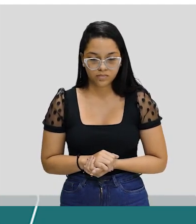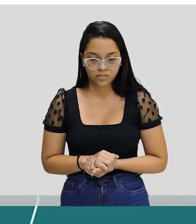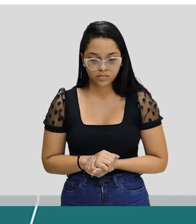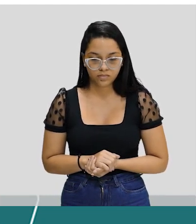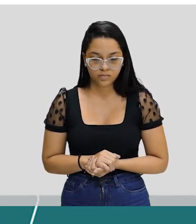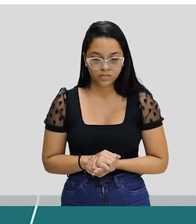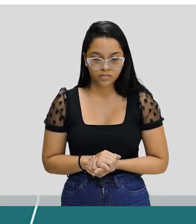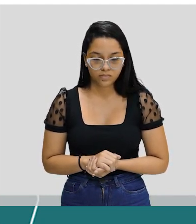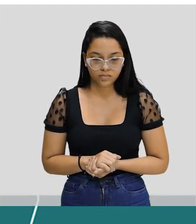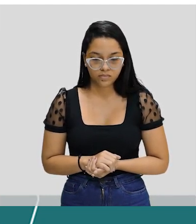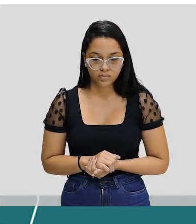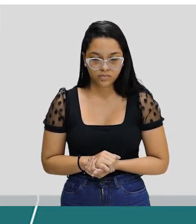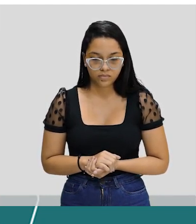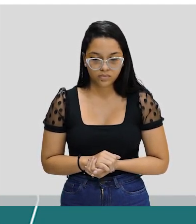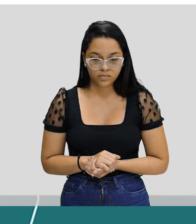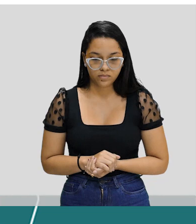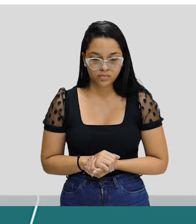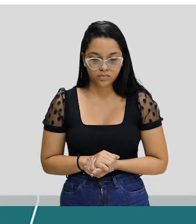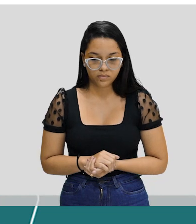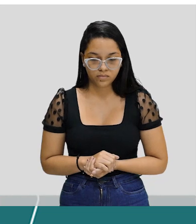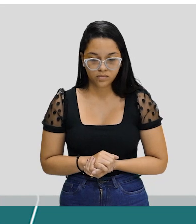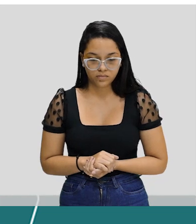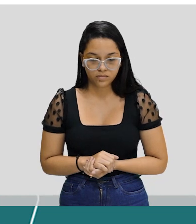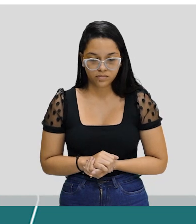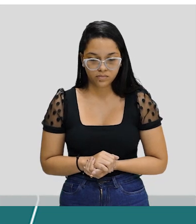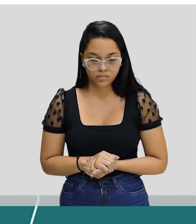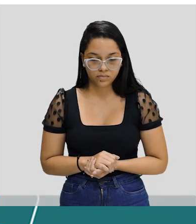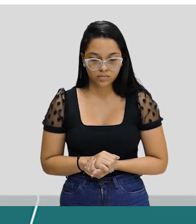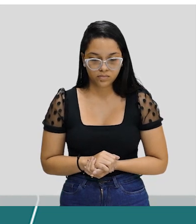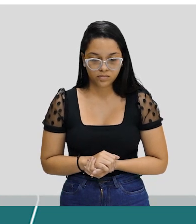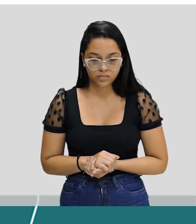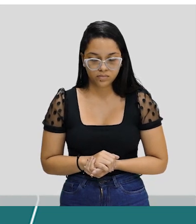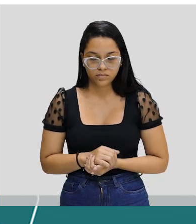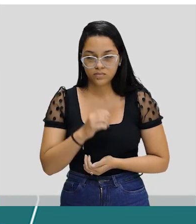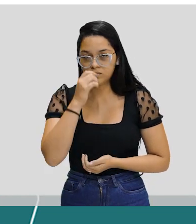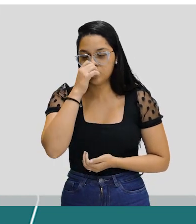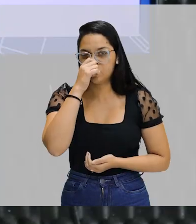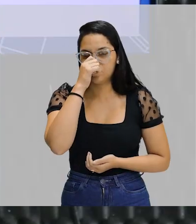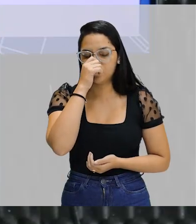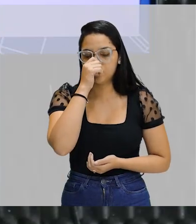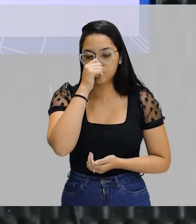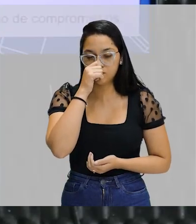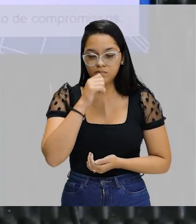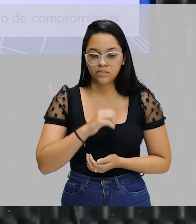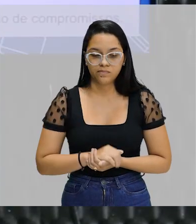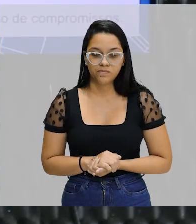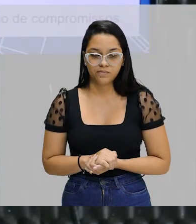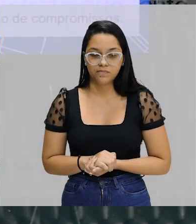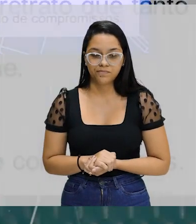a alma se conforma. Tá, gente? A si mesmo. A si com a alma.